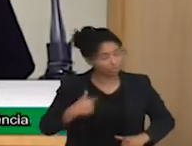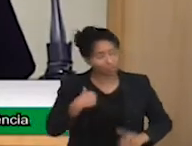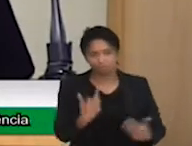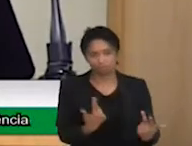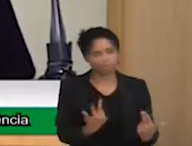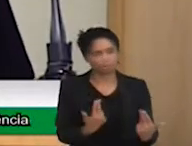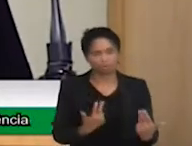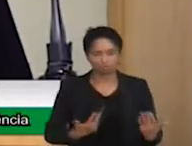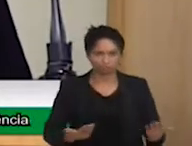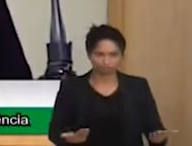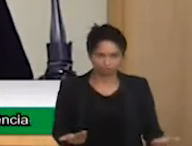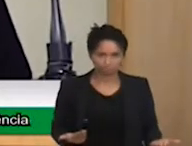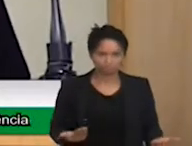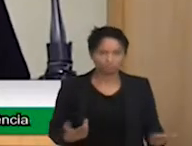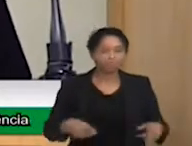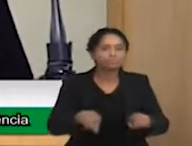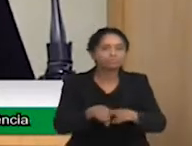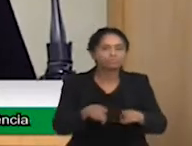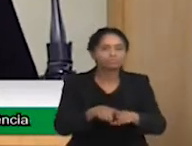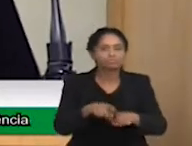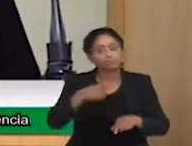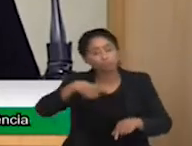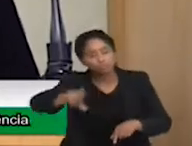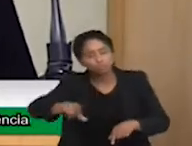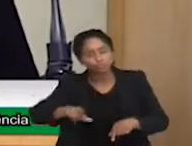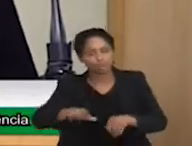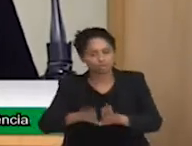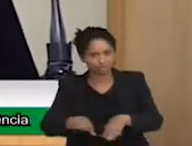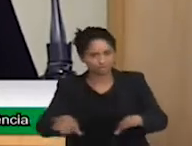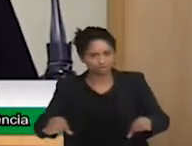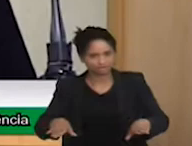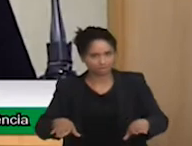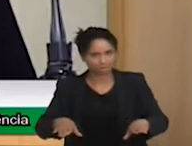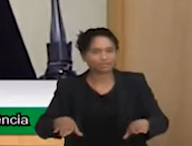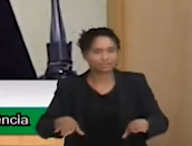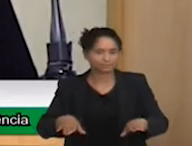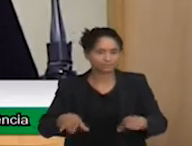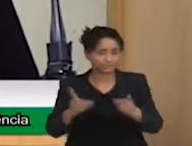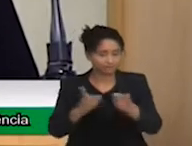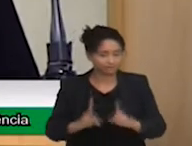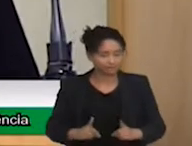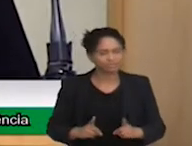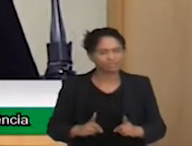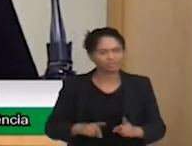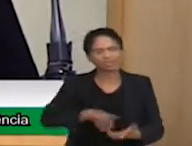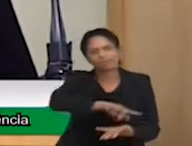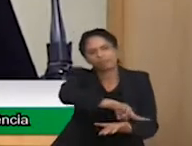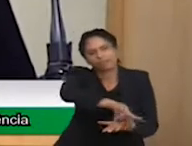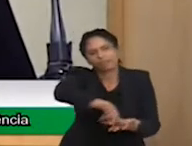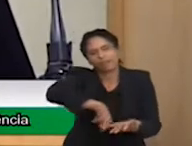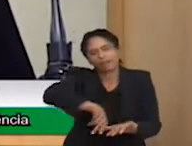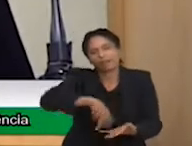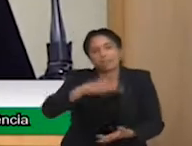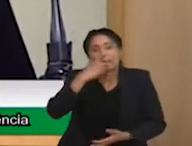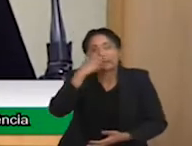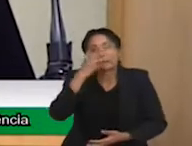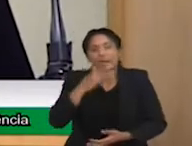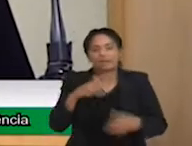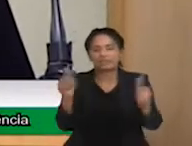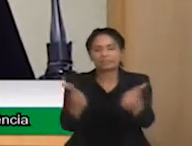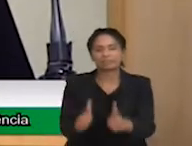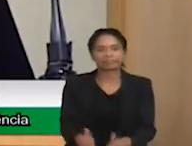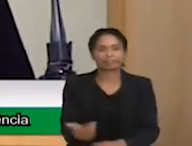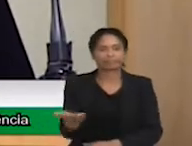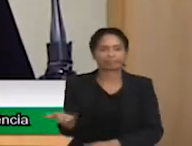Porém, as crianças com outras deficiências são enfeites nas escolas. Na verdade, nem as crianças